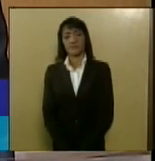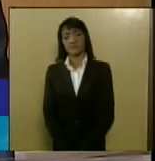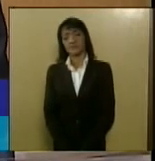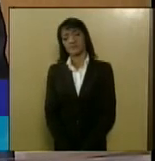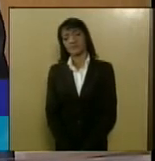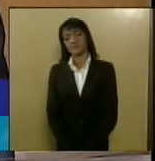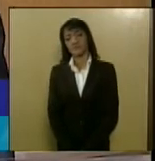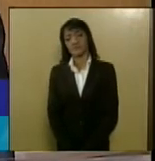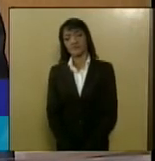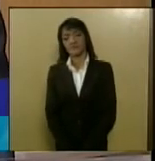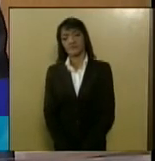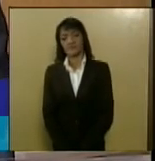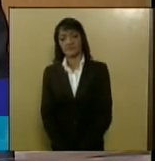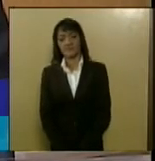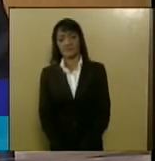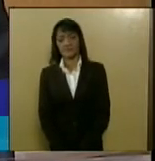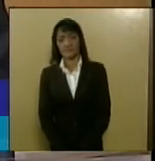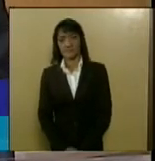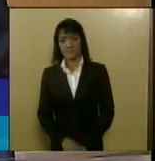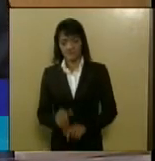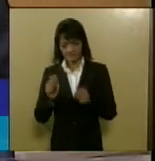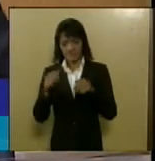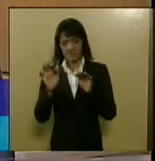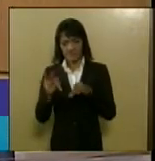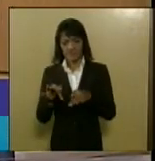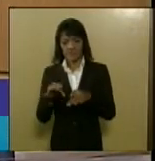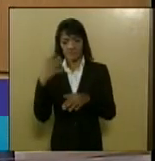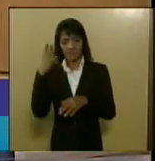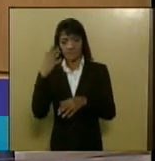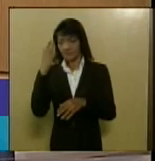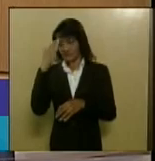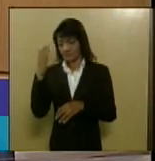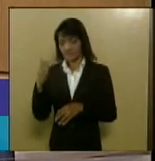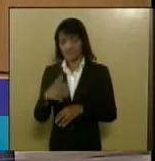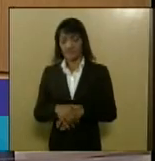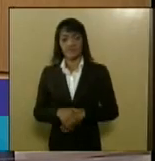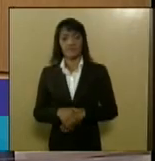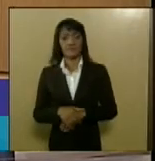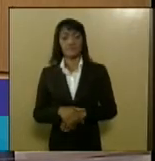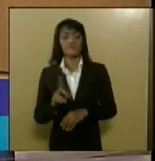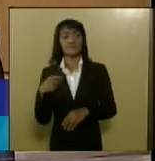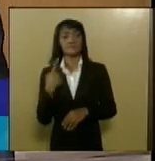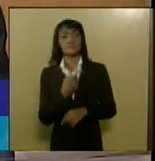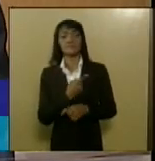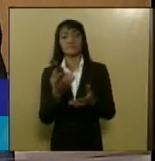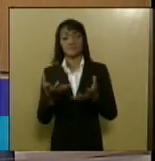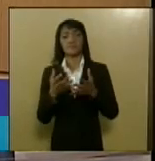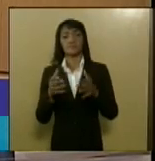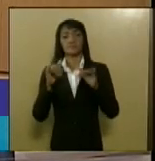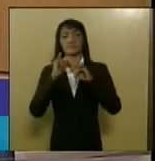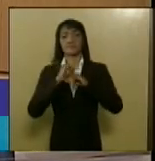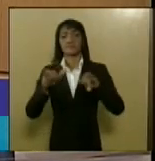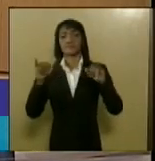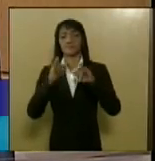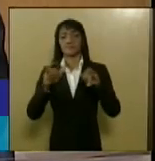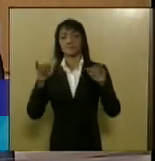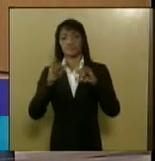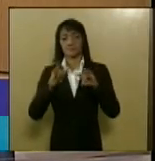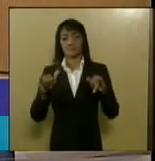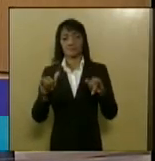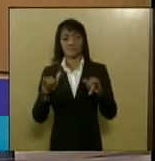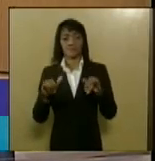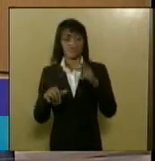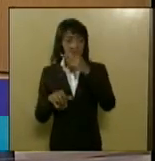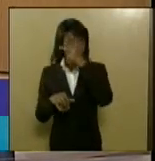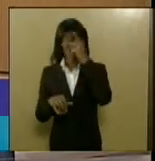deputado pode concluir seu pronunciamento obrigado então a gente quer aqui alertar as